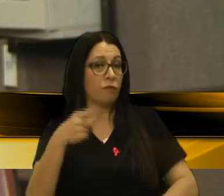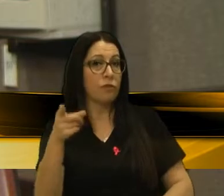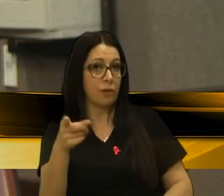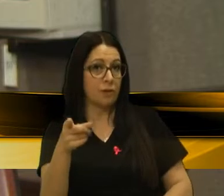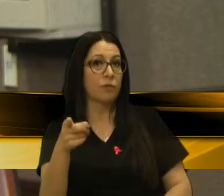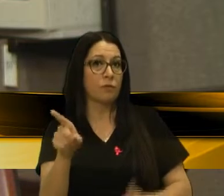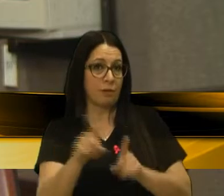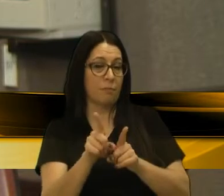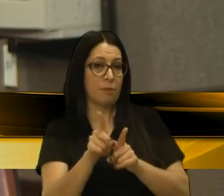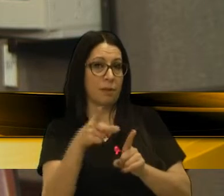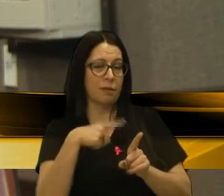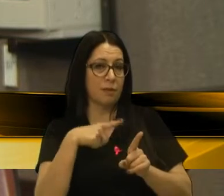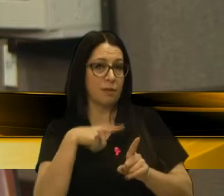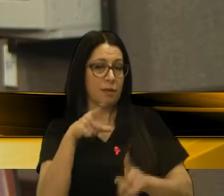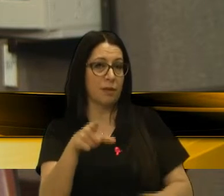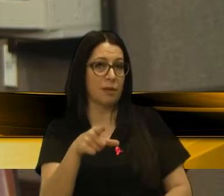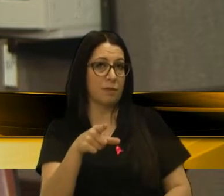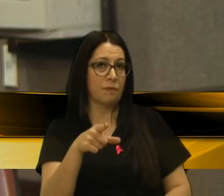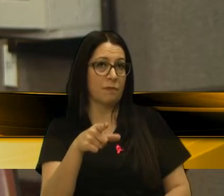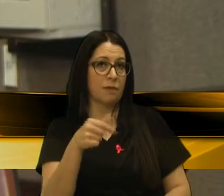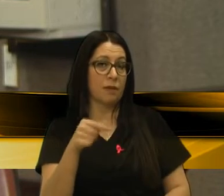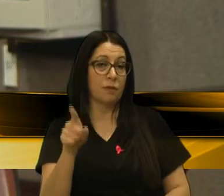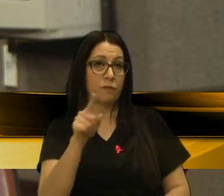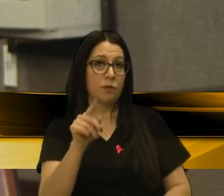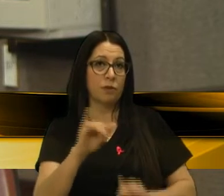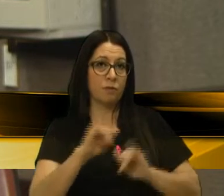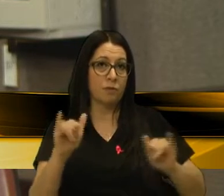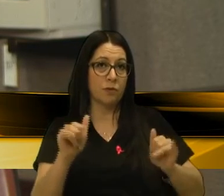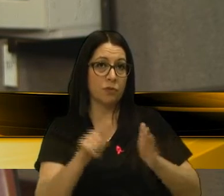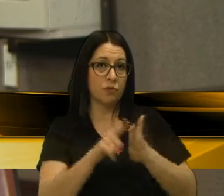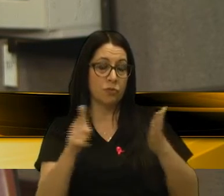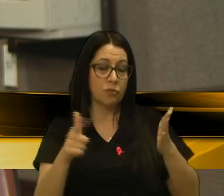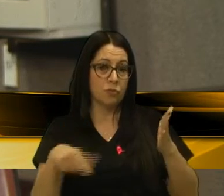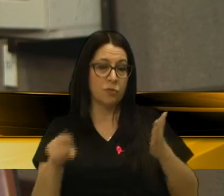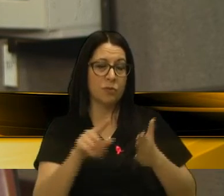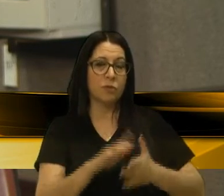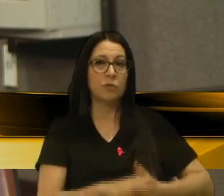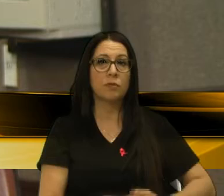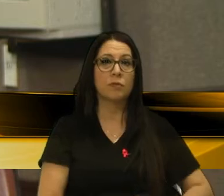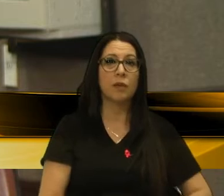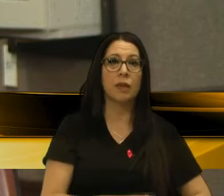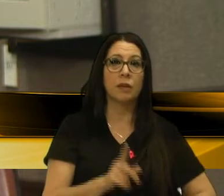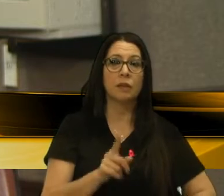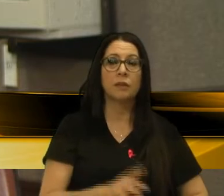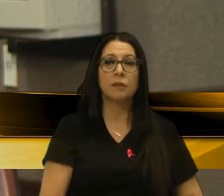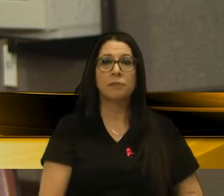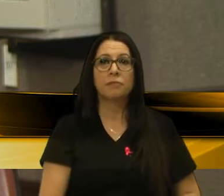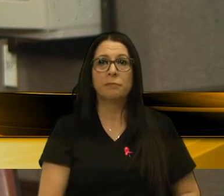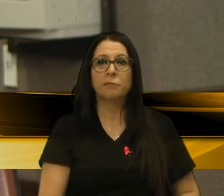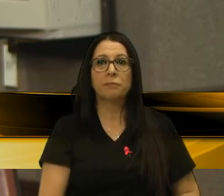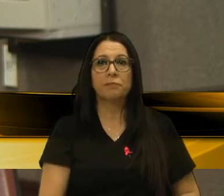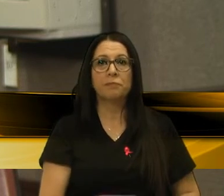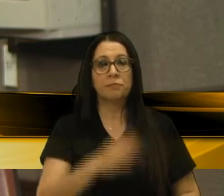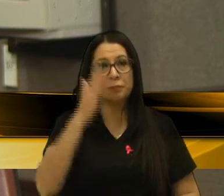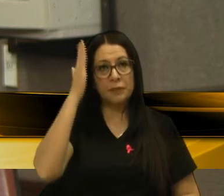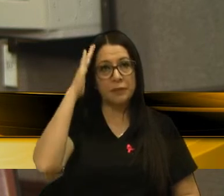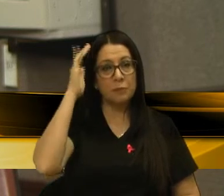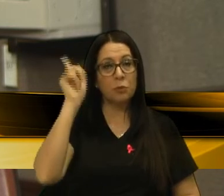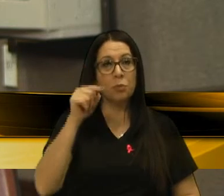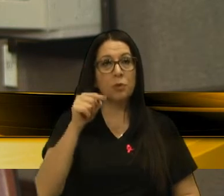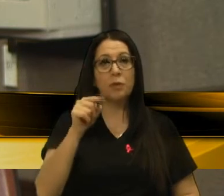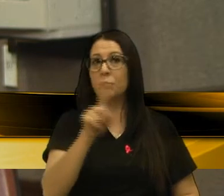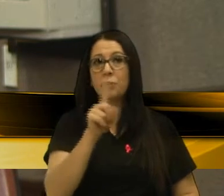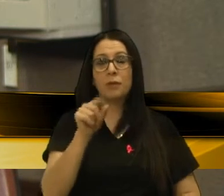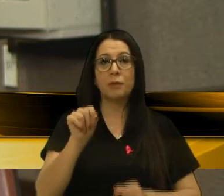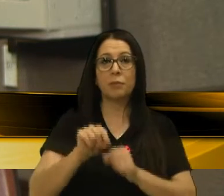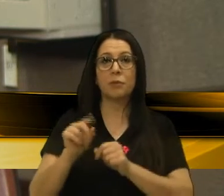que também teve, que foi manchete de jornal, que esteve nas páginas de jornal. E a senhora sabe o é impunidade na